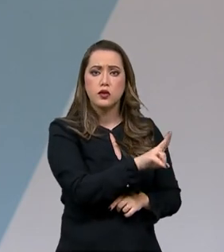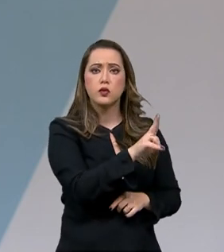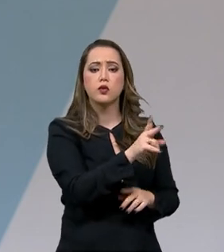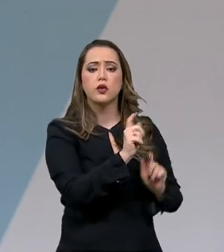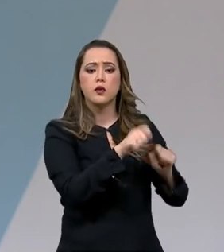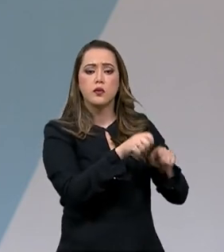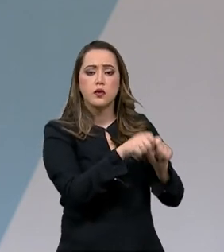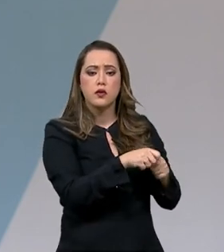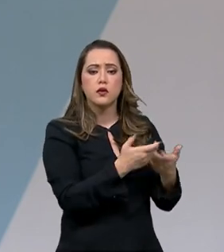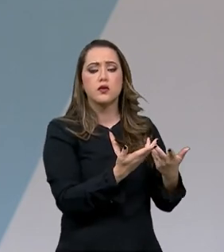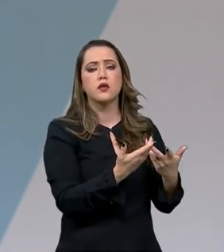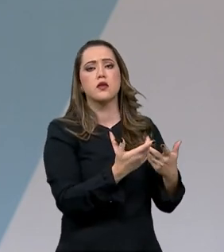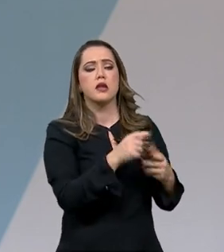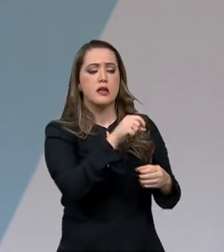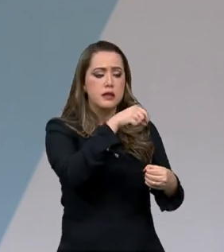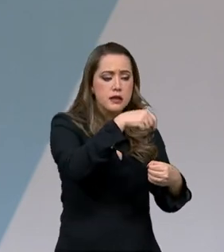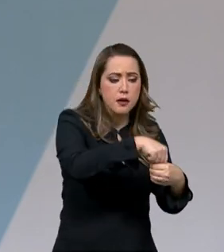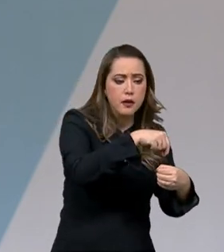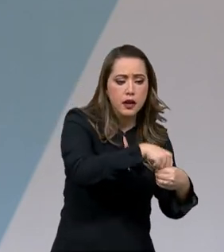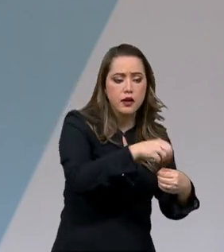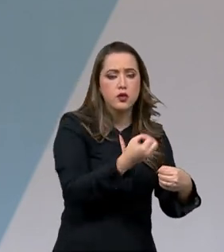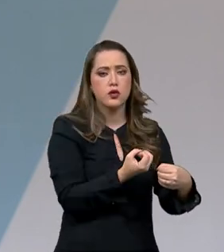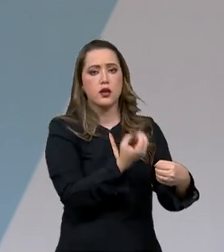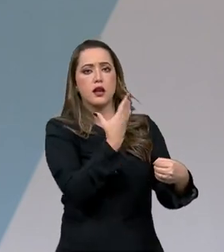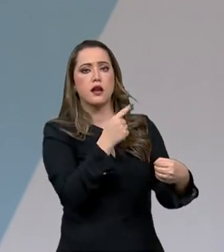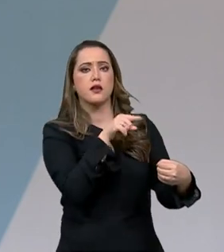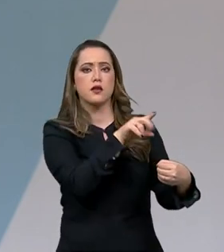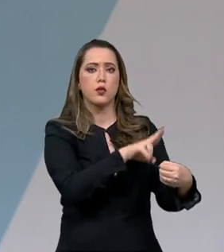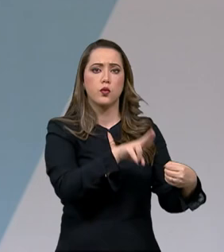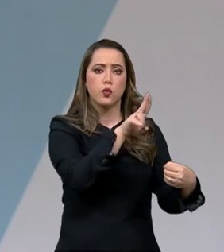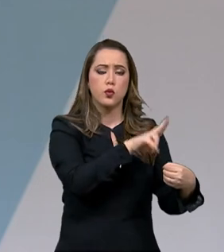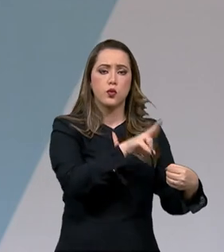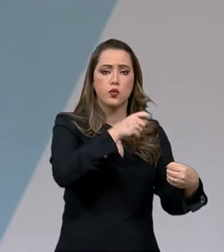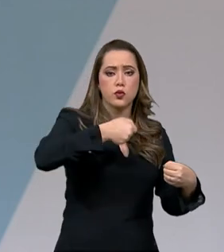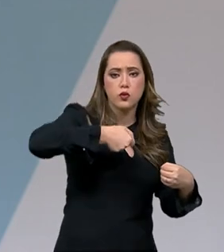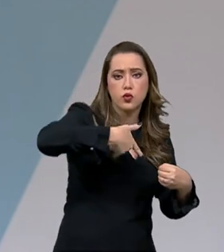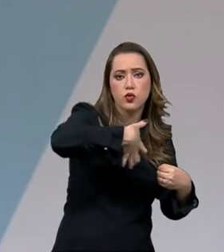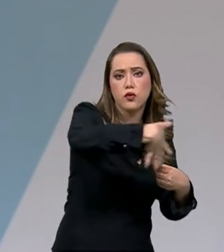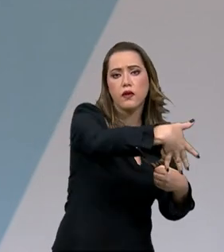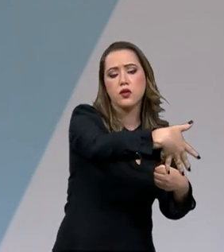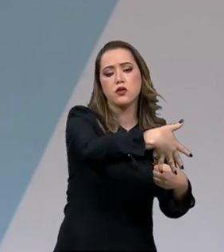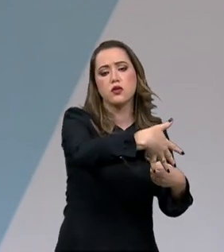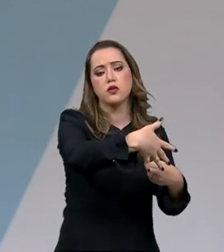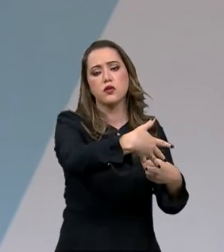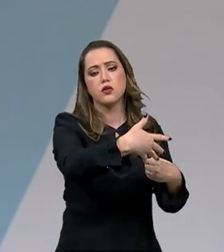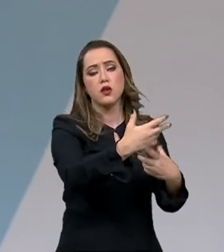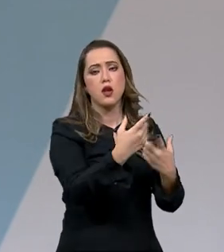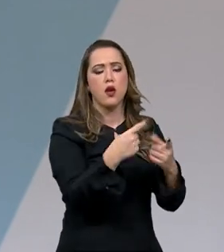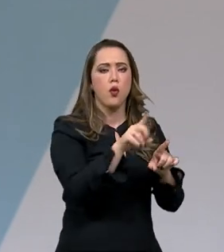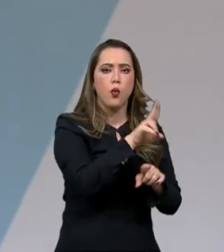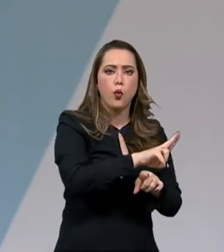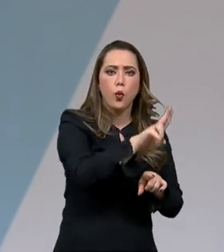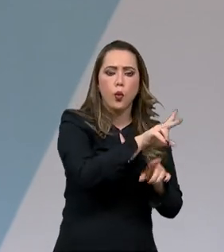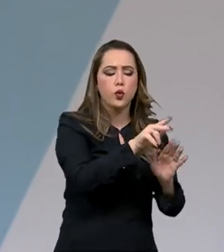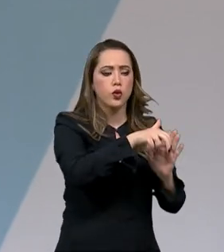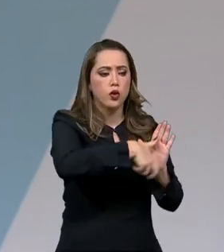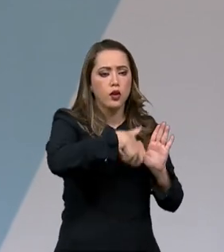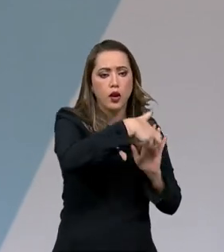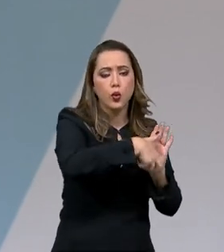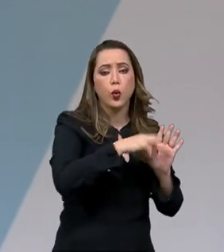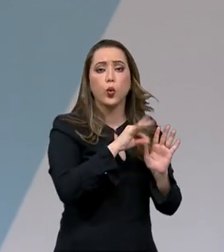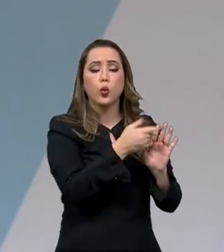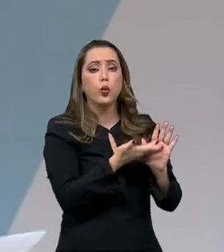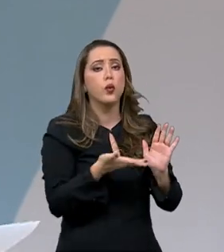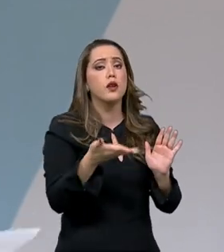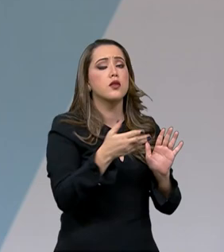produção de sementes, uso de fertilizantes químicos, a mecanização agrícola, irrigação, tudo isso